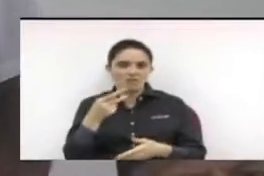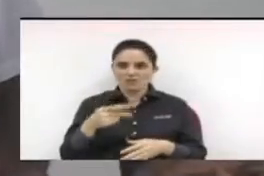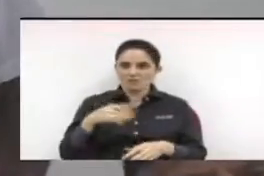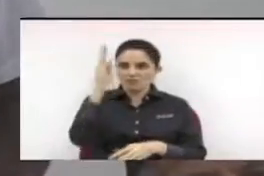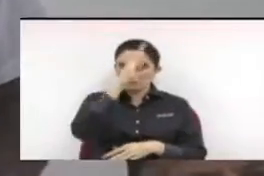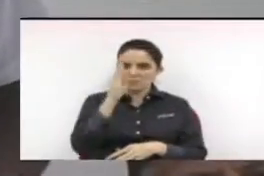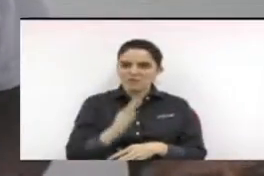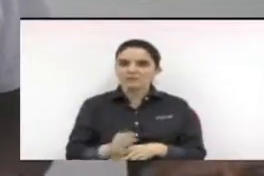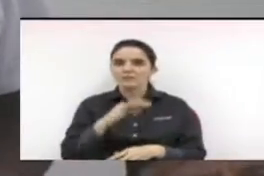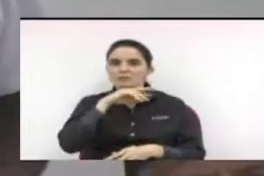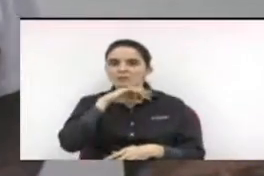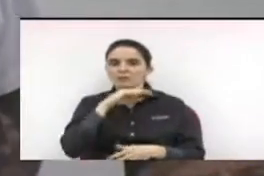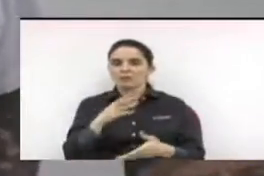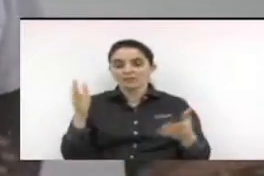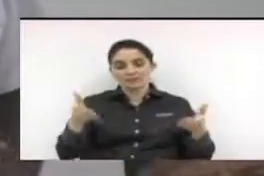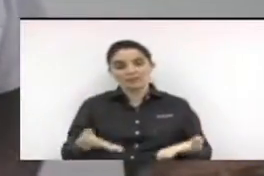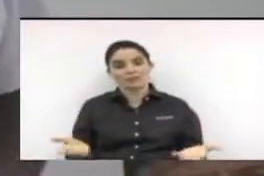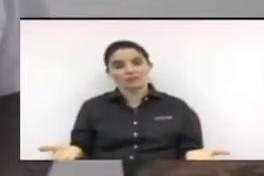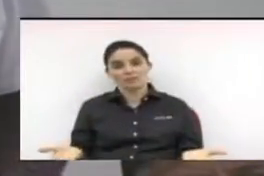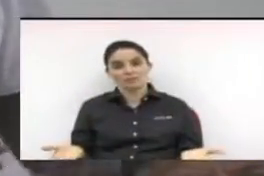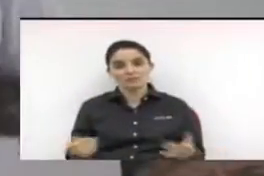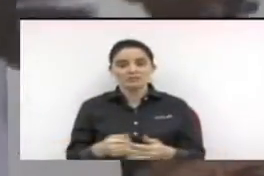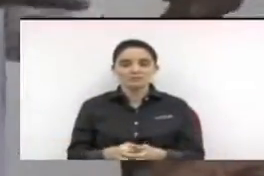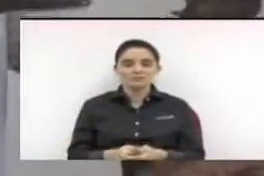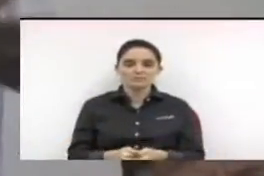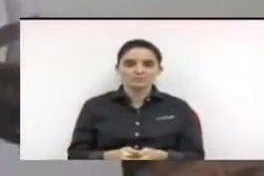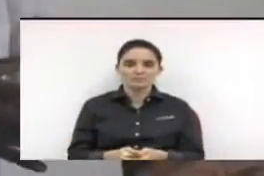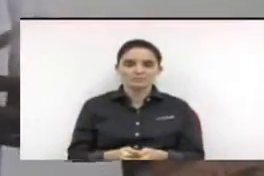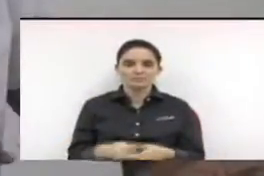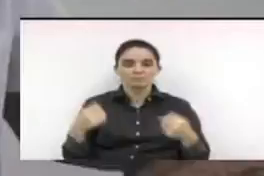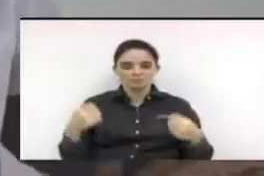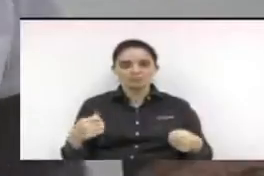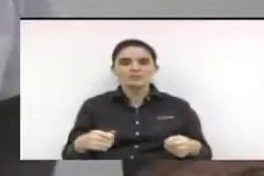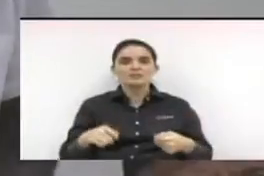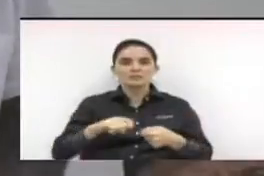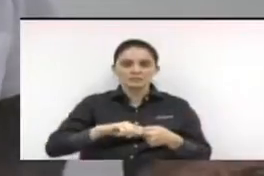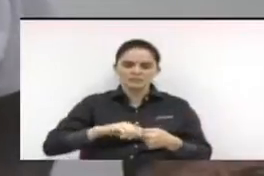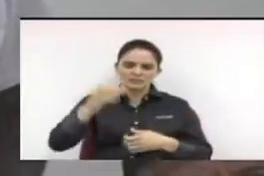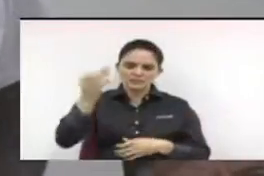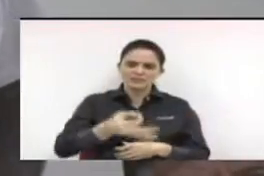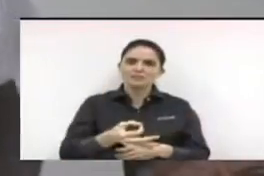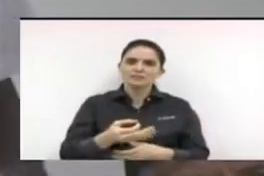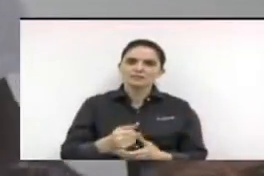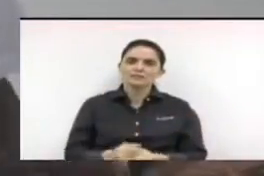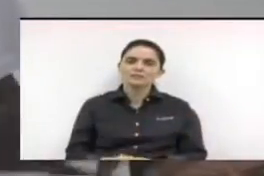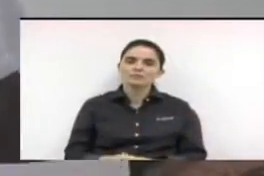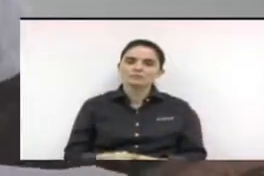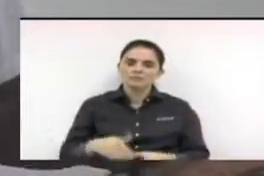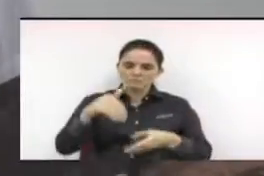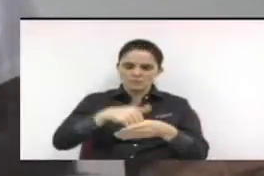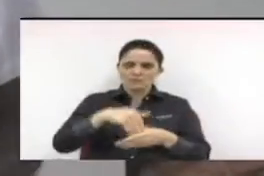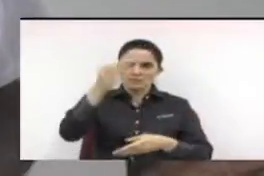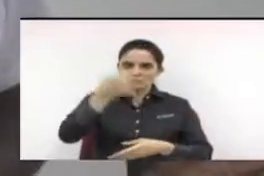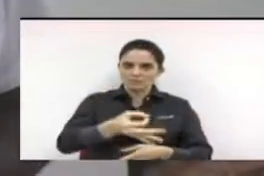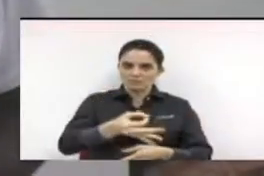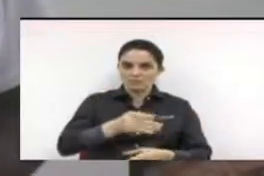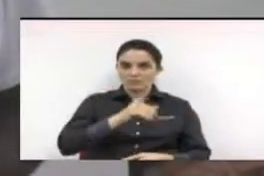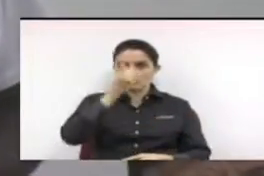Agora vem cobrar? O deputado realmente tem que ter, tem que fazer a votação correta lá para que coloque esse